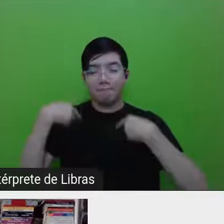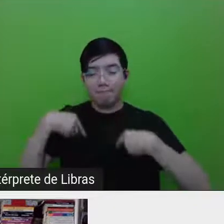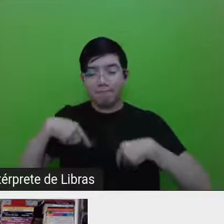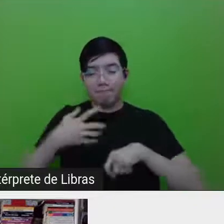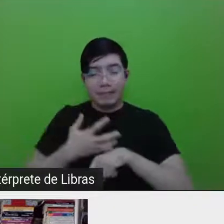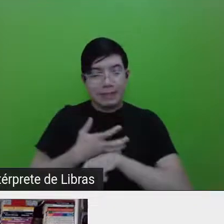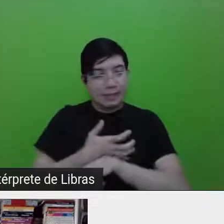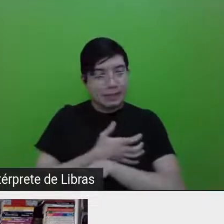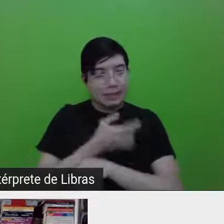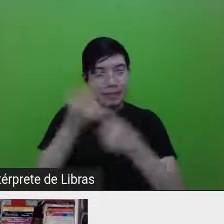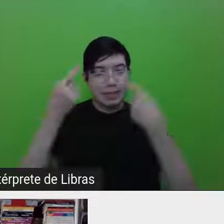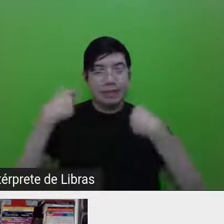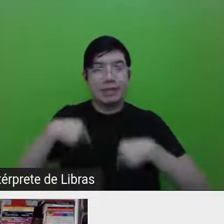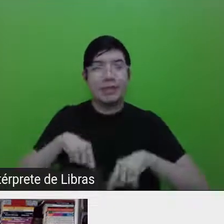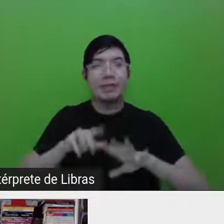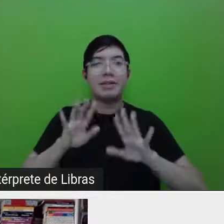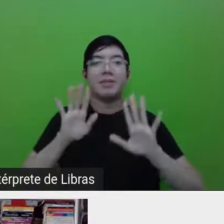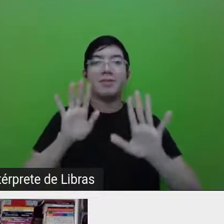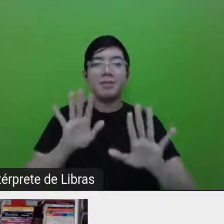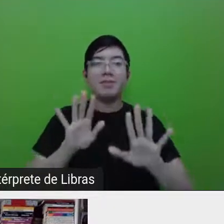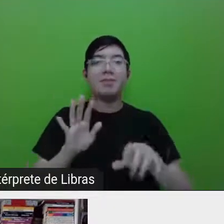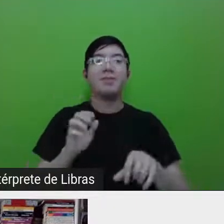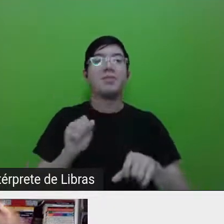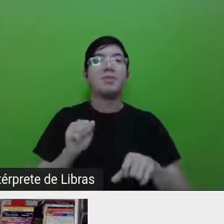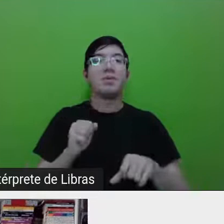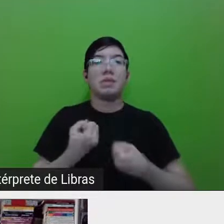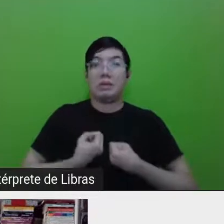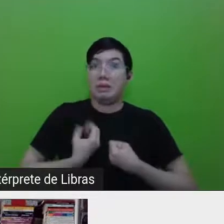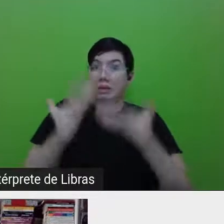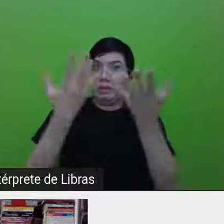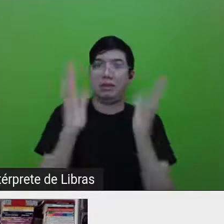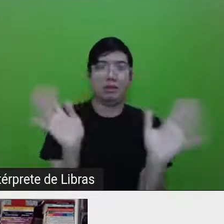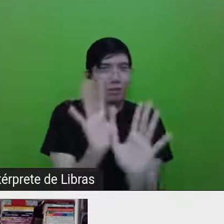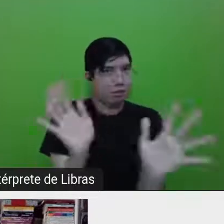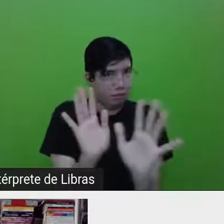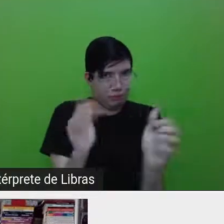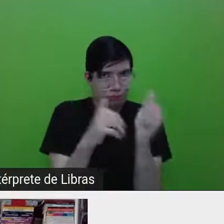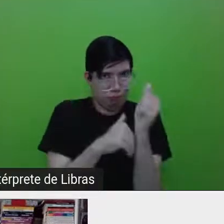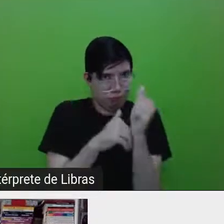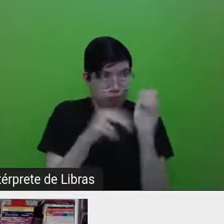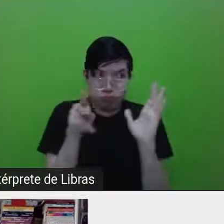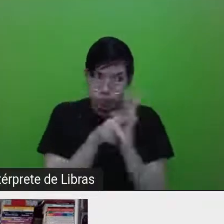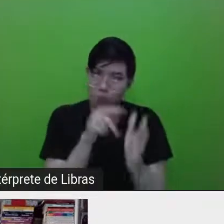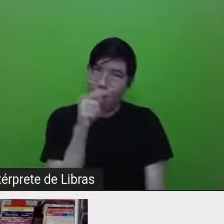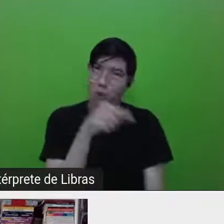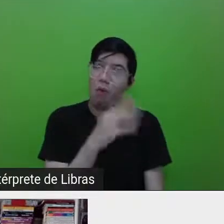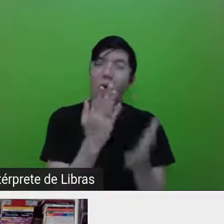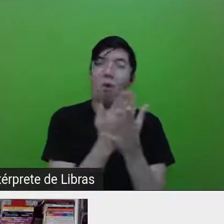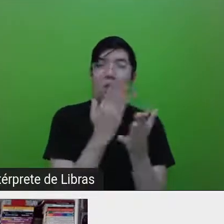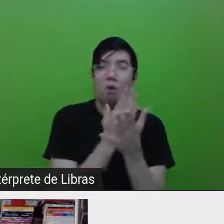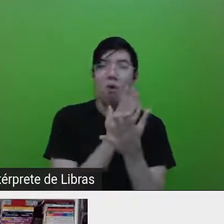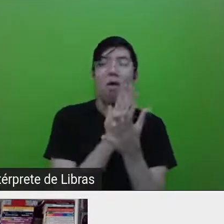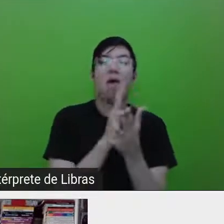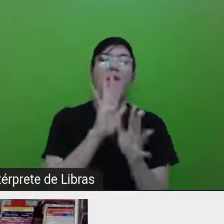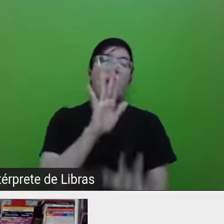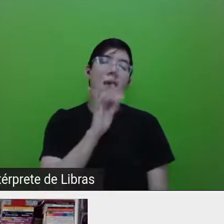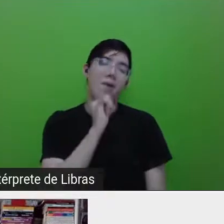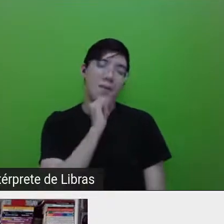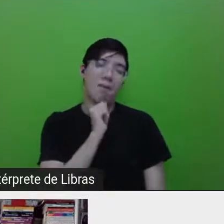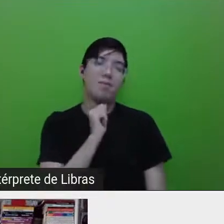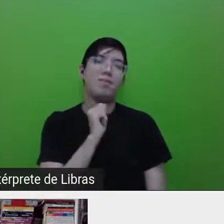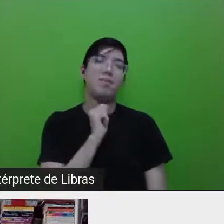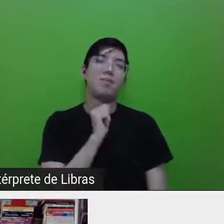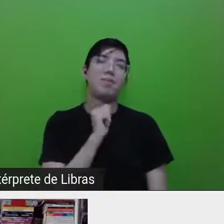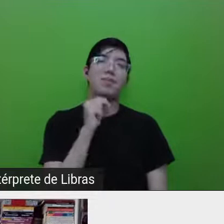teve... Eu não vou dar spoiler, porque também não é o objeto da nossa discussão hoje aqui, mas, assim, tem uma cena no